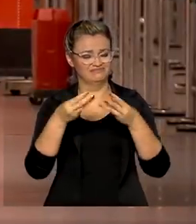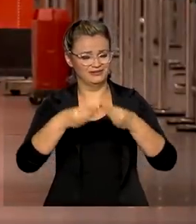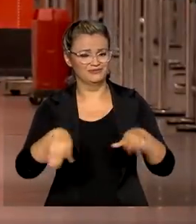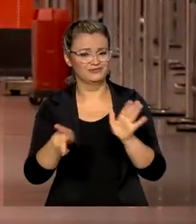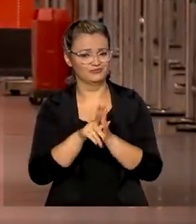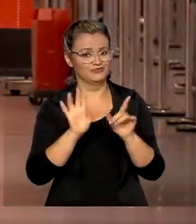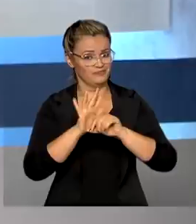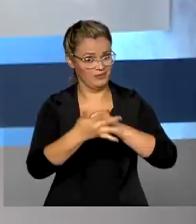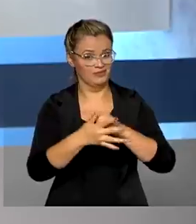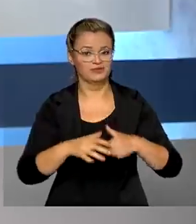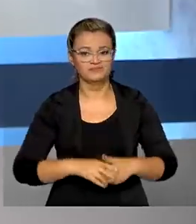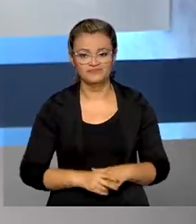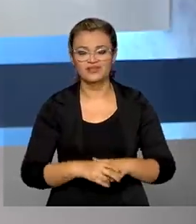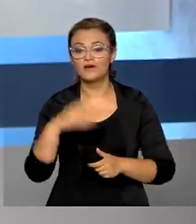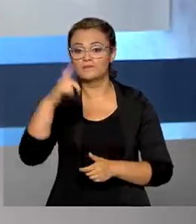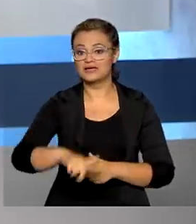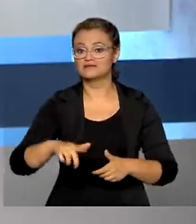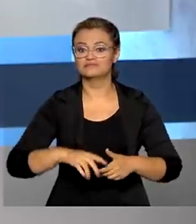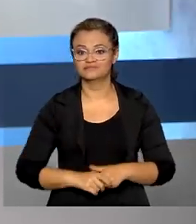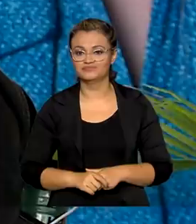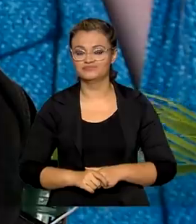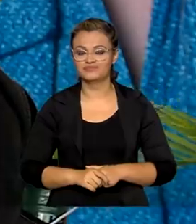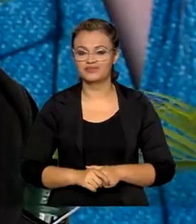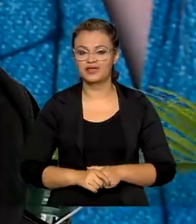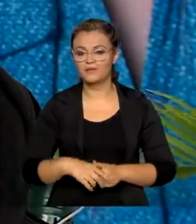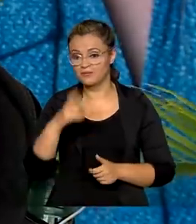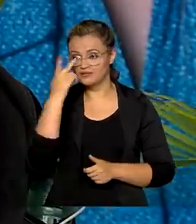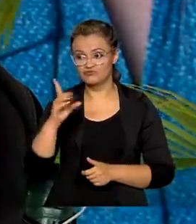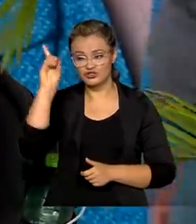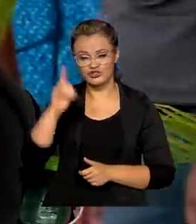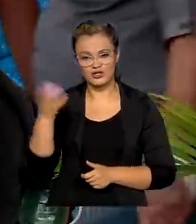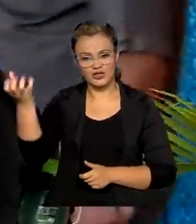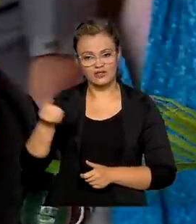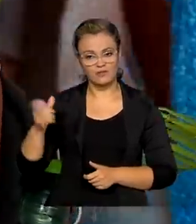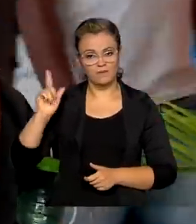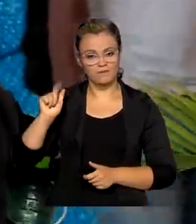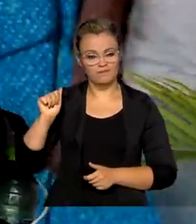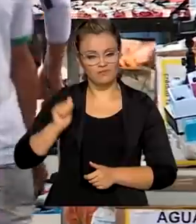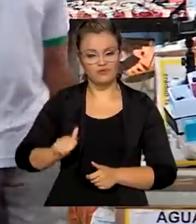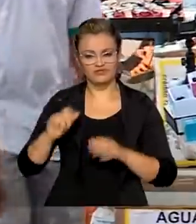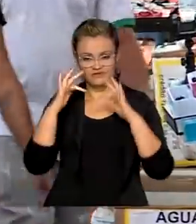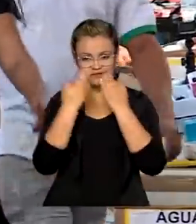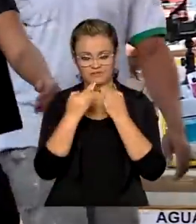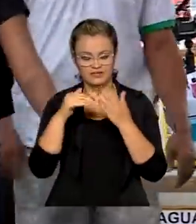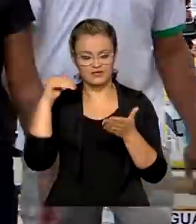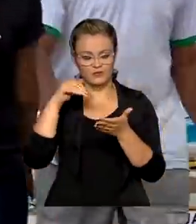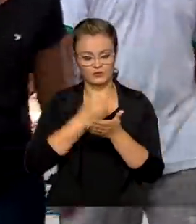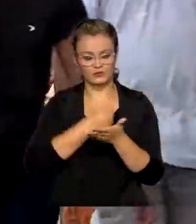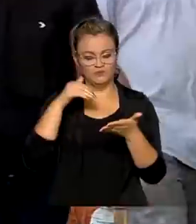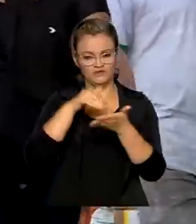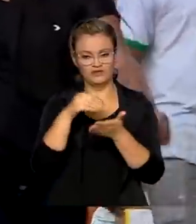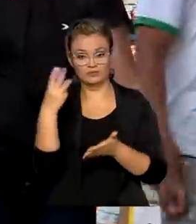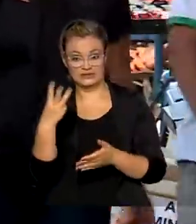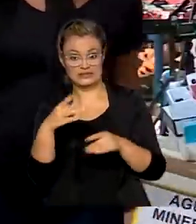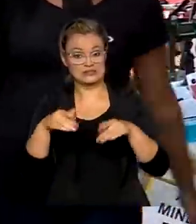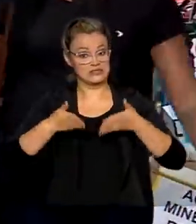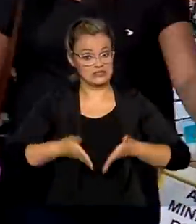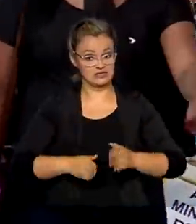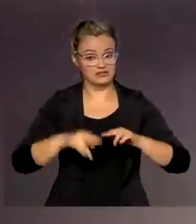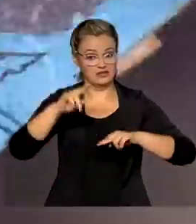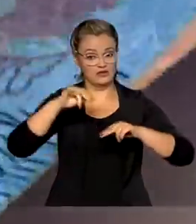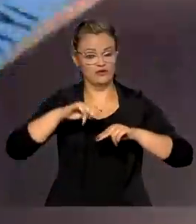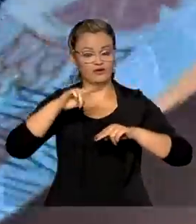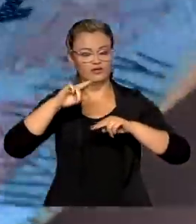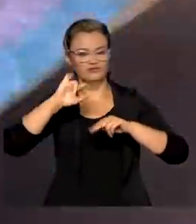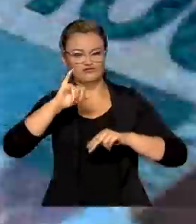pandemia. E veja também, beneficiários do Bolsa Família com NIS Final 3 e nascidos em julho, recebem